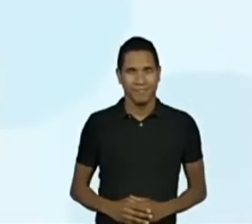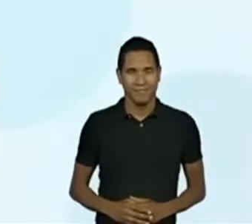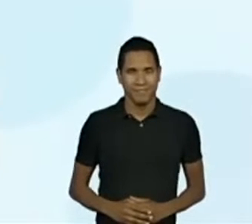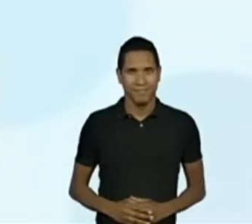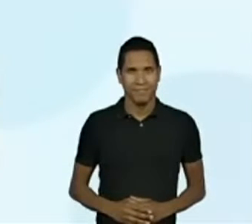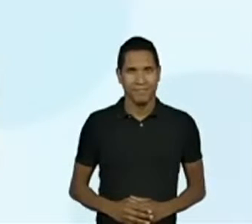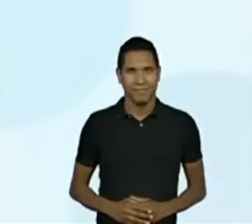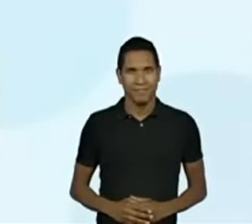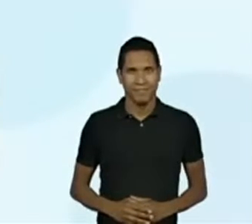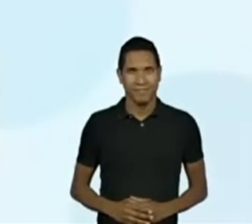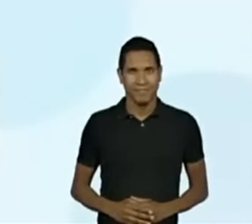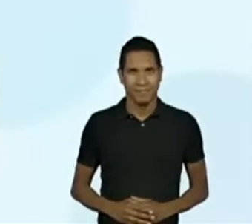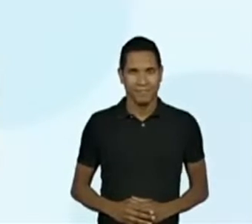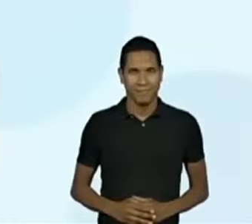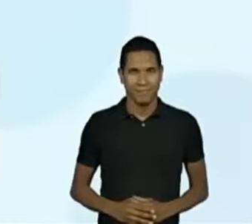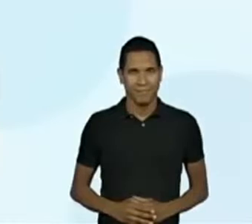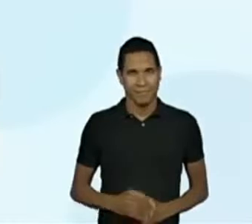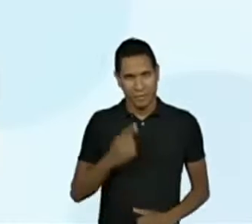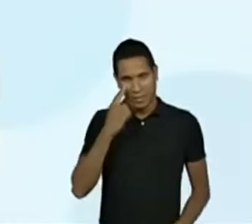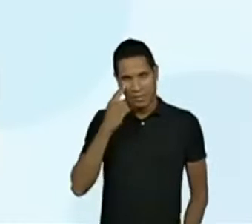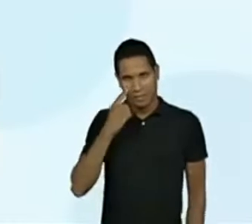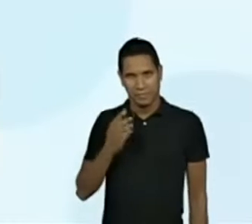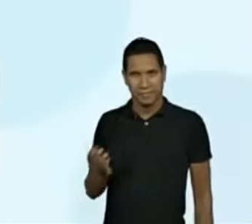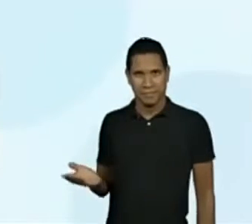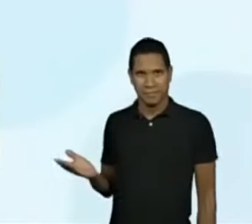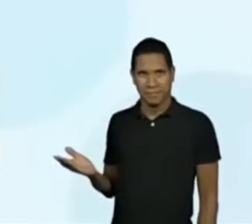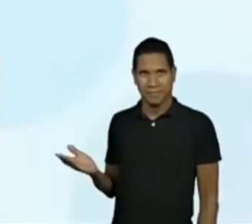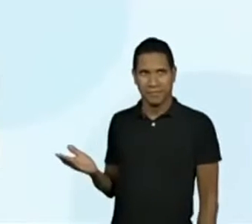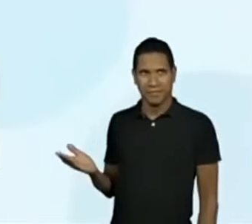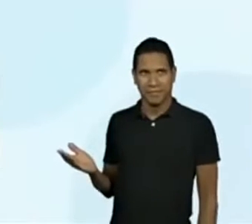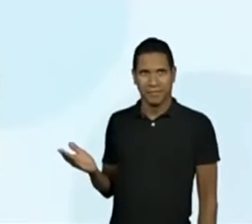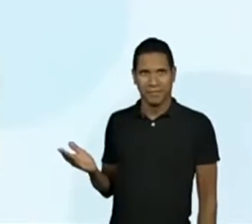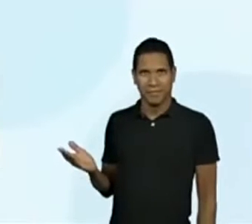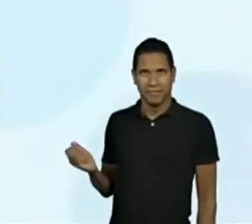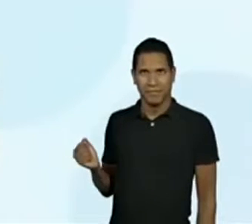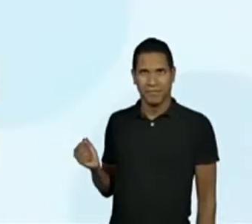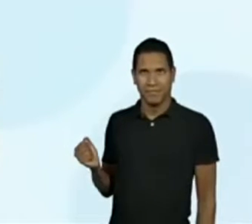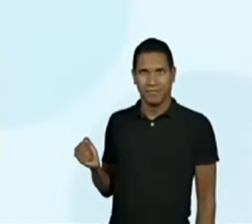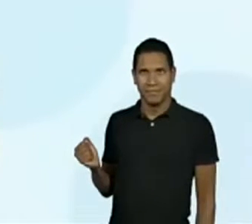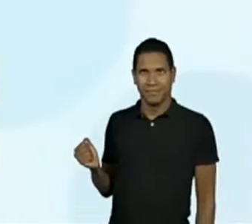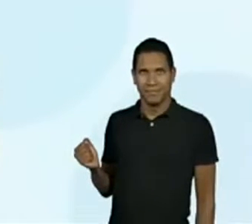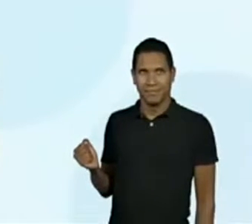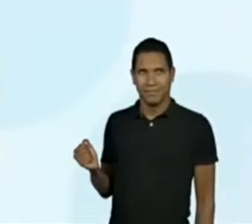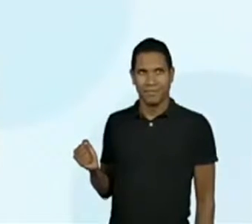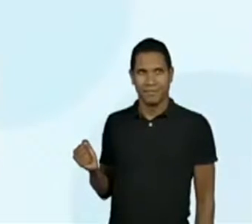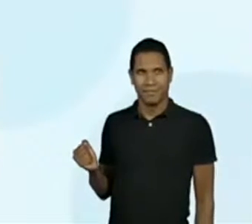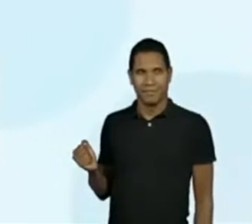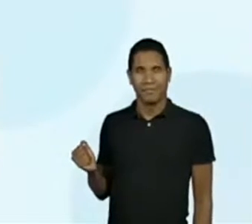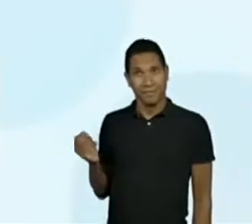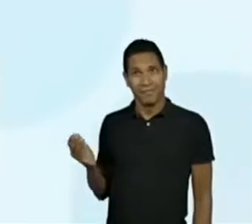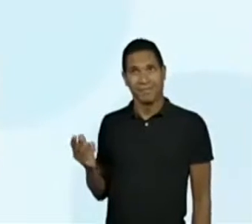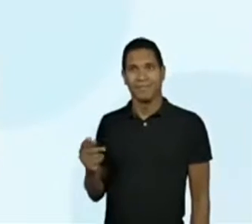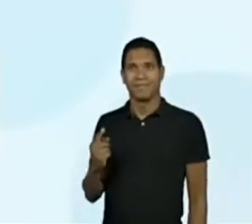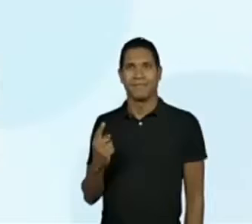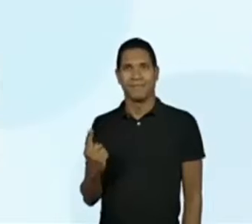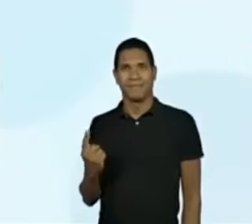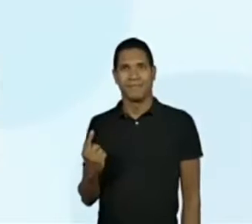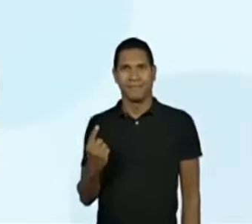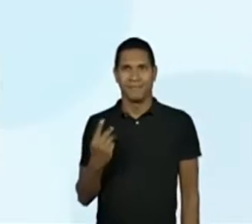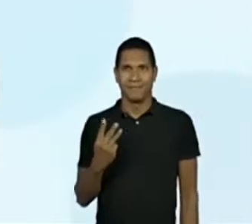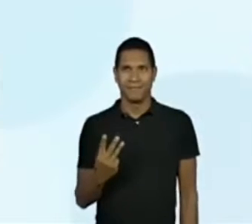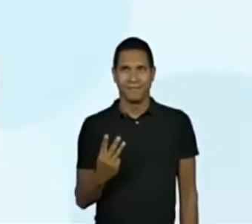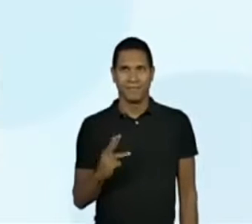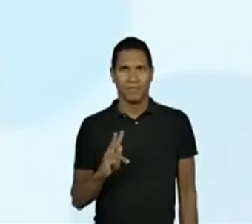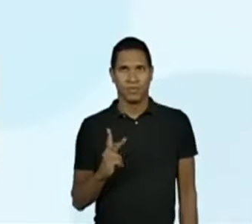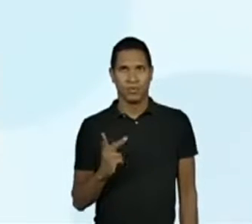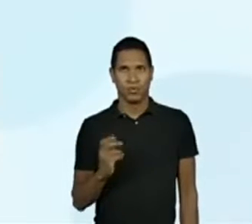3 horas e